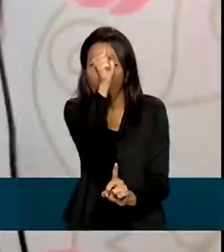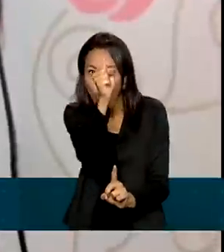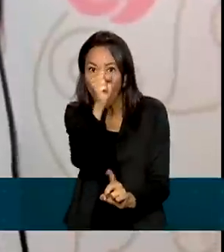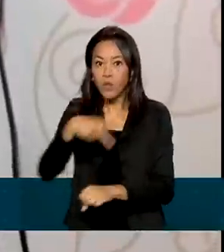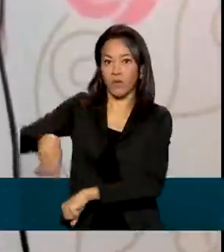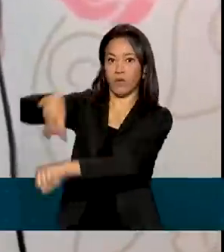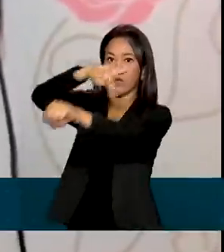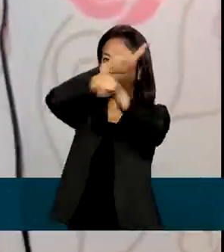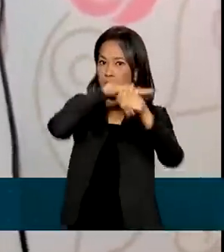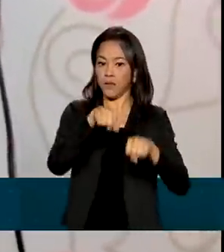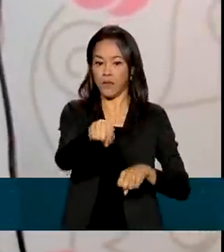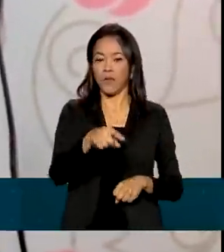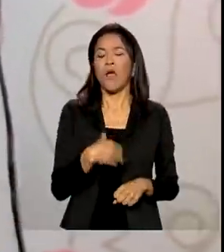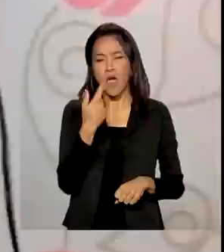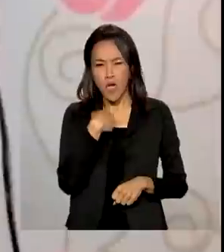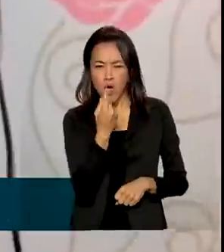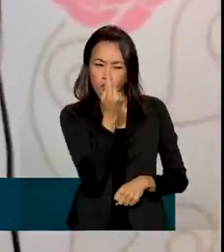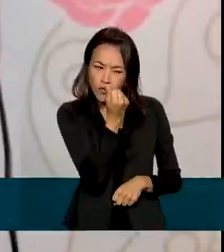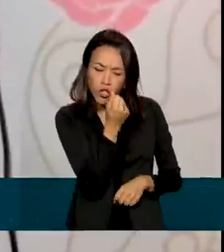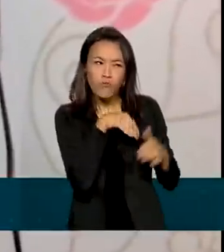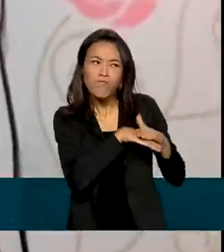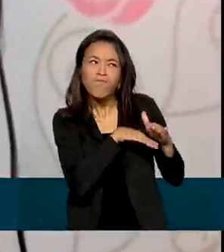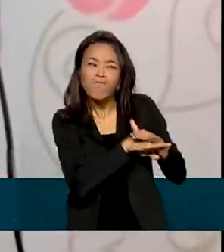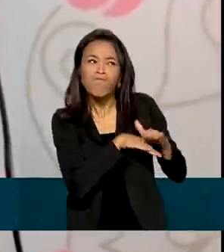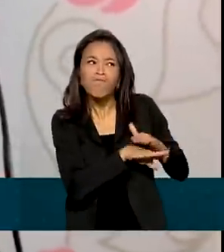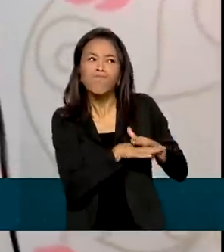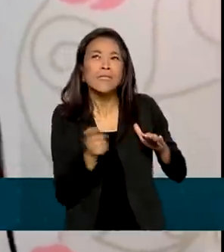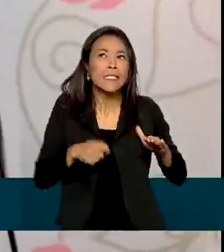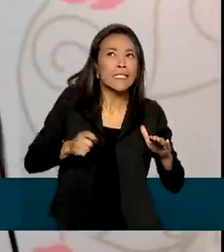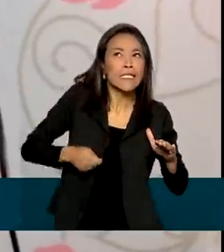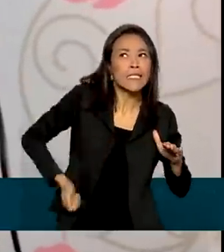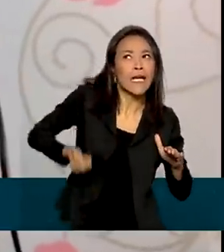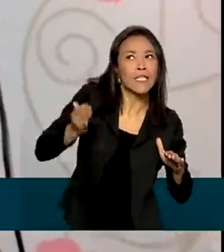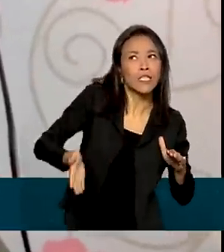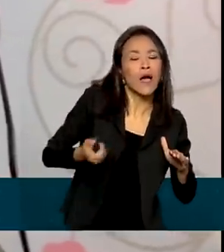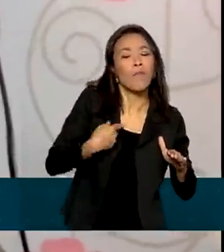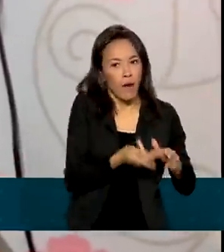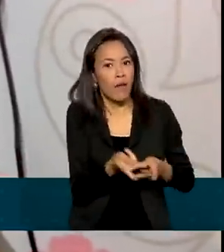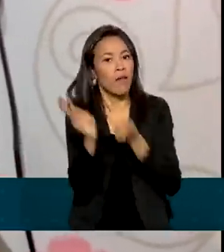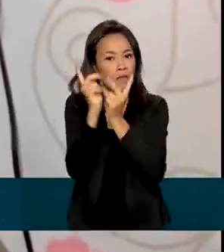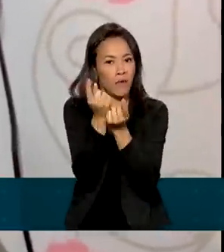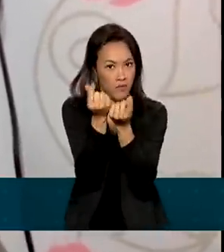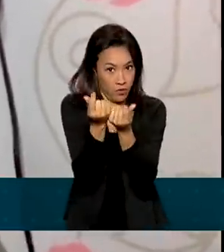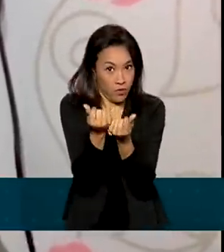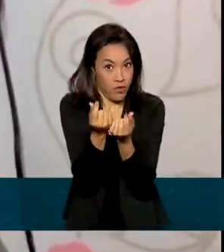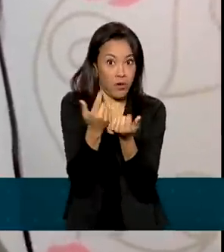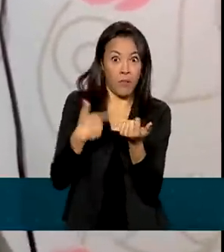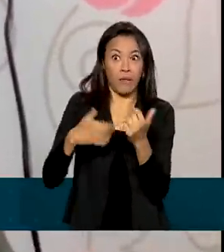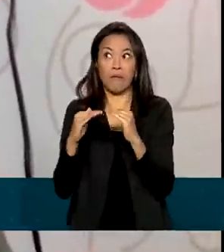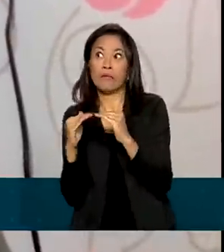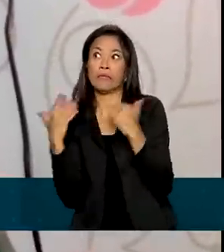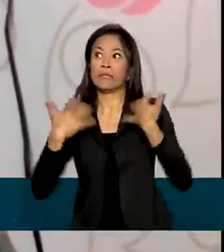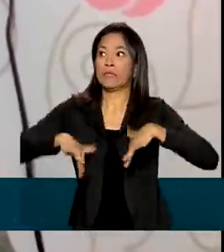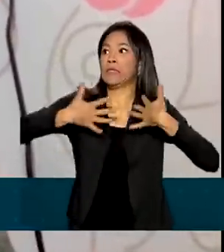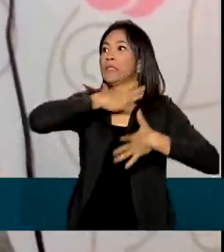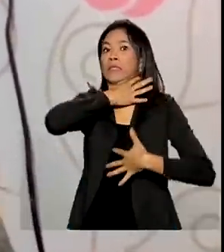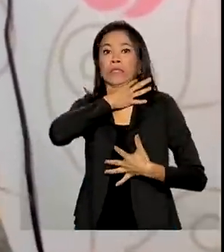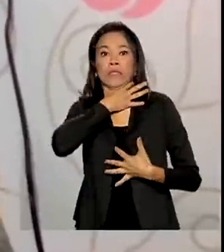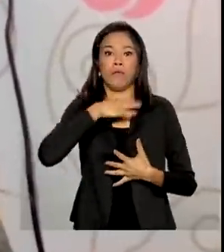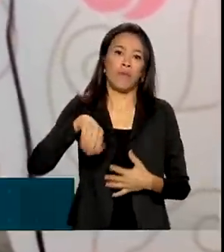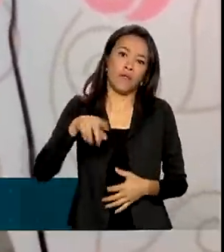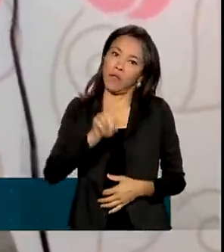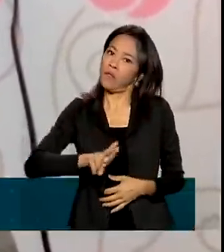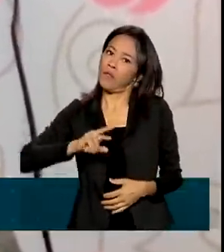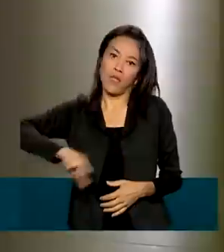Eu estipulei um valor máximo que eu poderia gastar, que eu acharia legal, para levar, para justamente não extrapolar e ter que usar cartão de